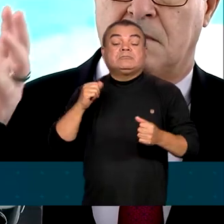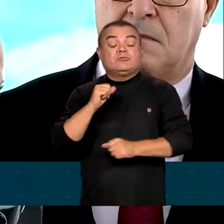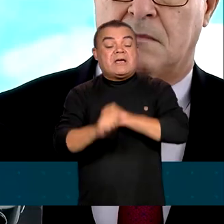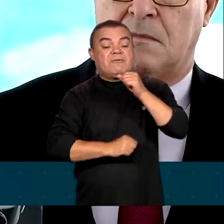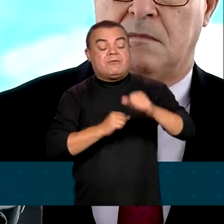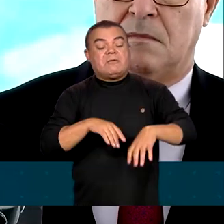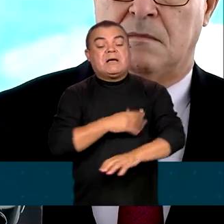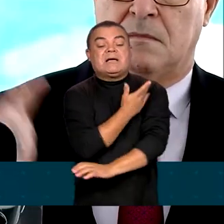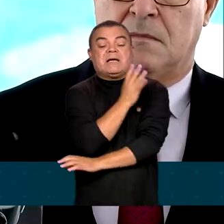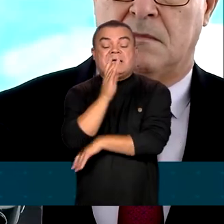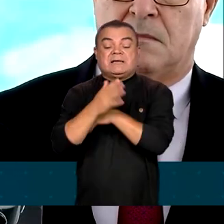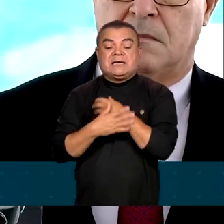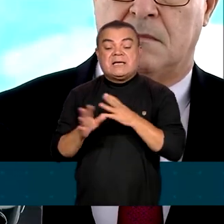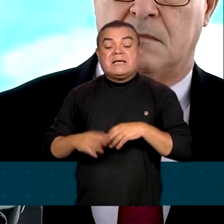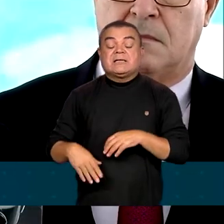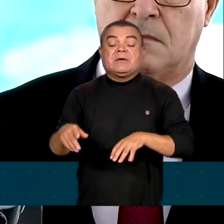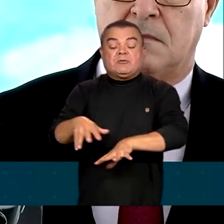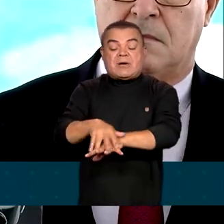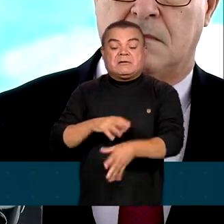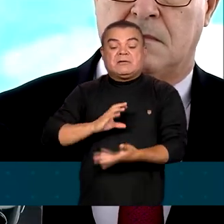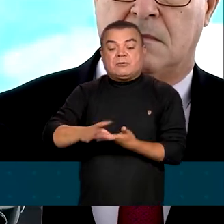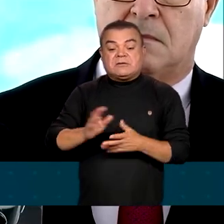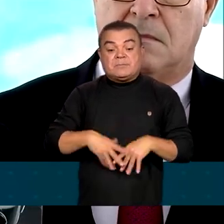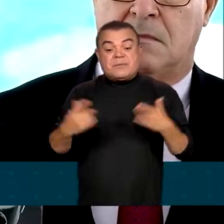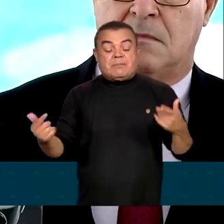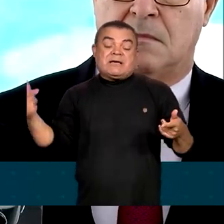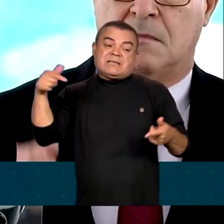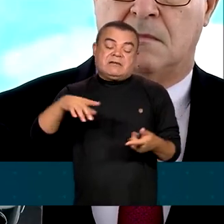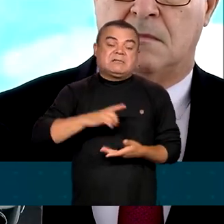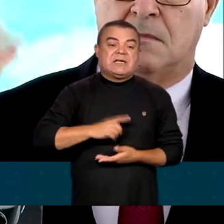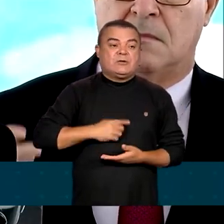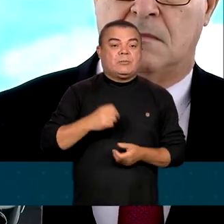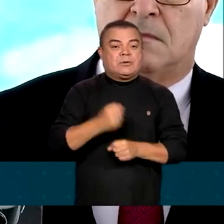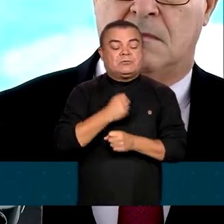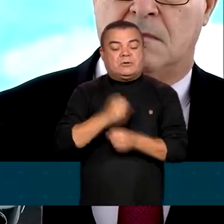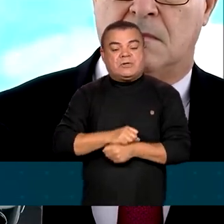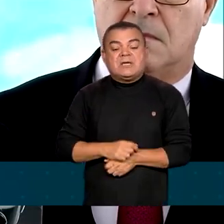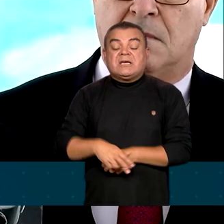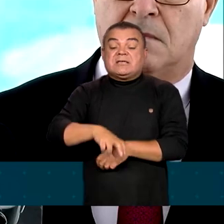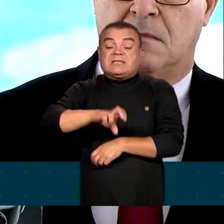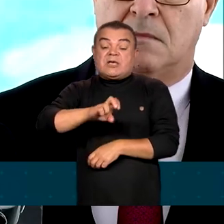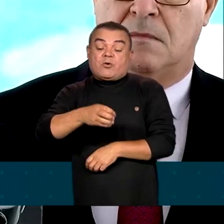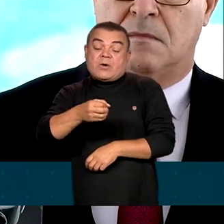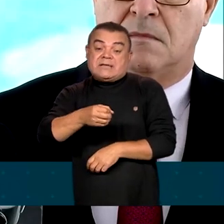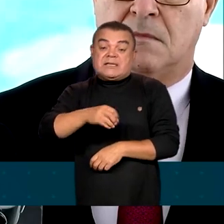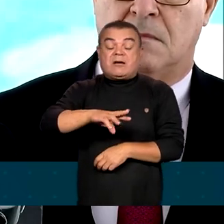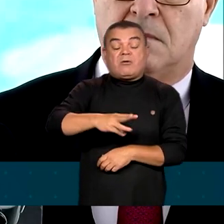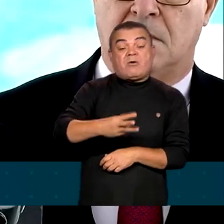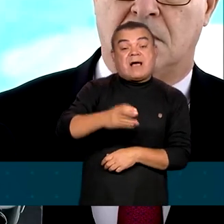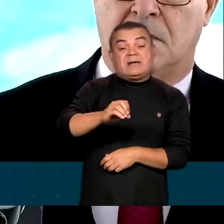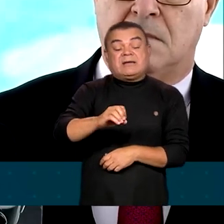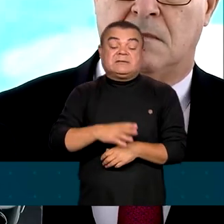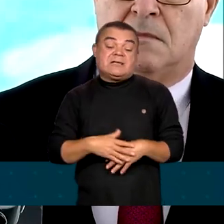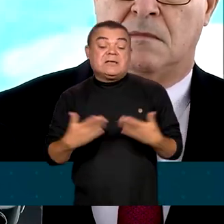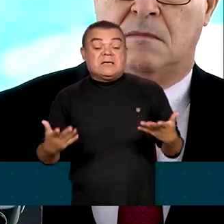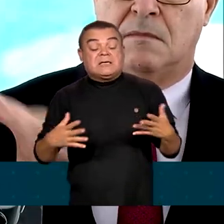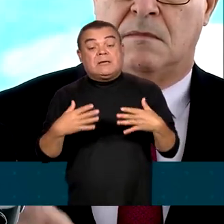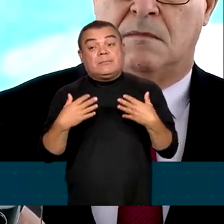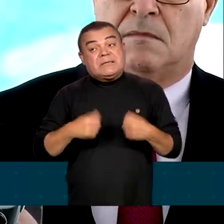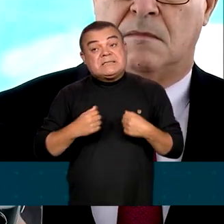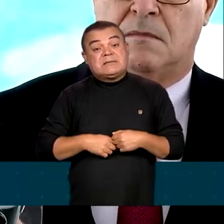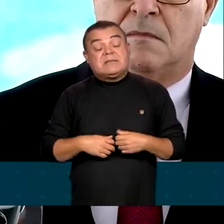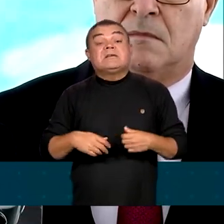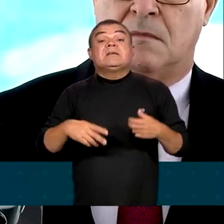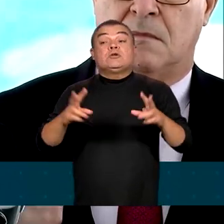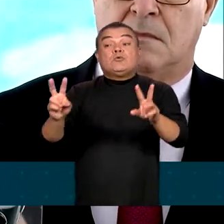agronegócio. Mas neste meio tem produtores de 40, 50, 70 hectares, muito eficientes, mas que precisam ter um olhar